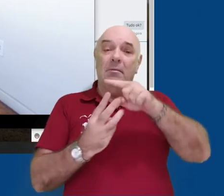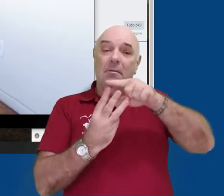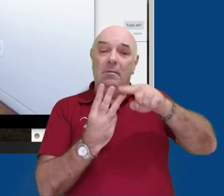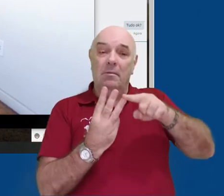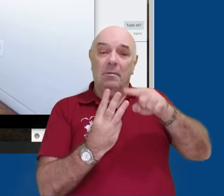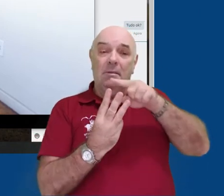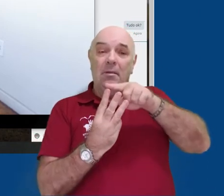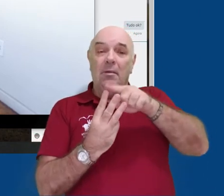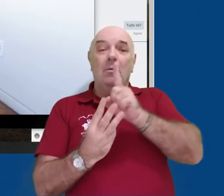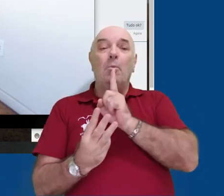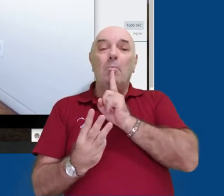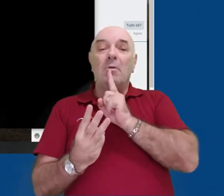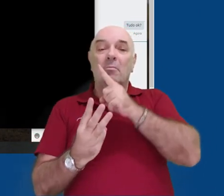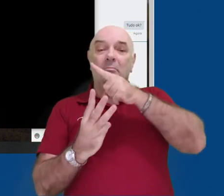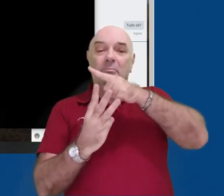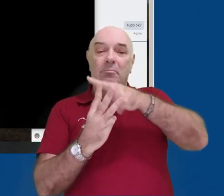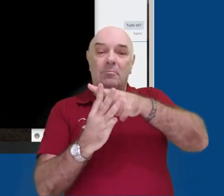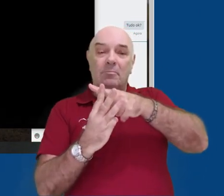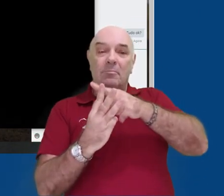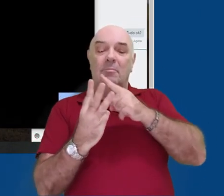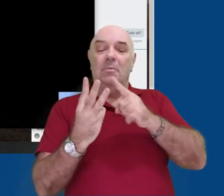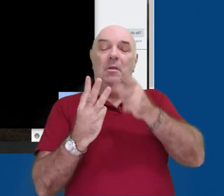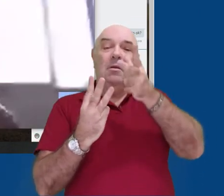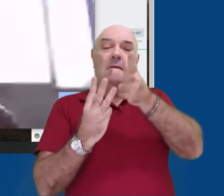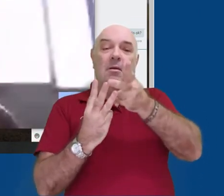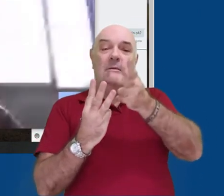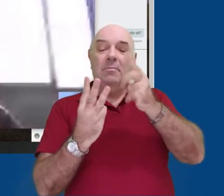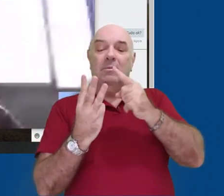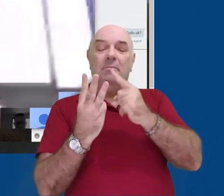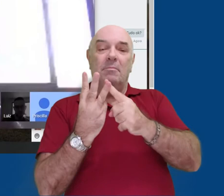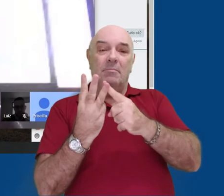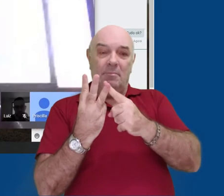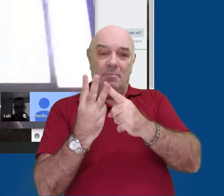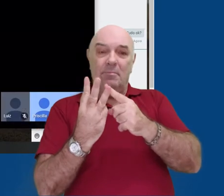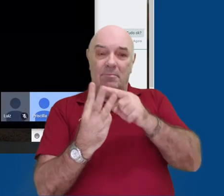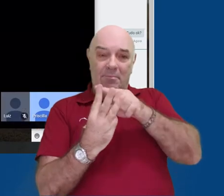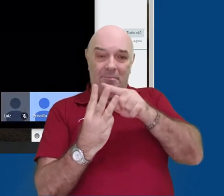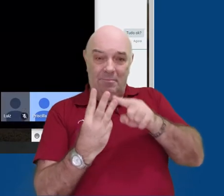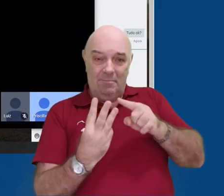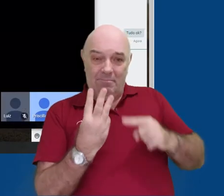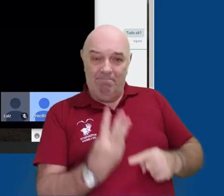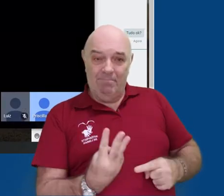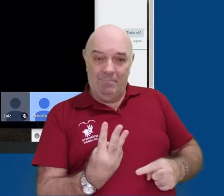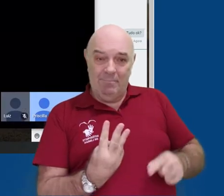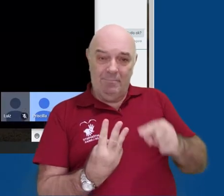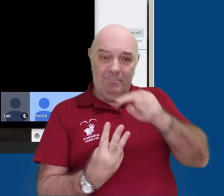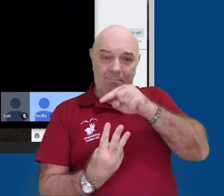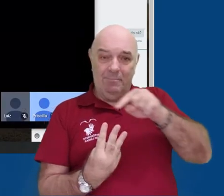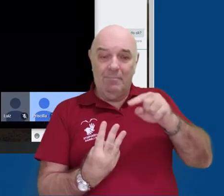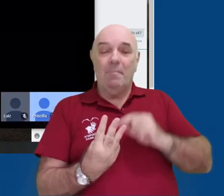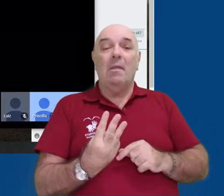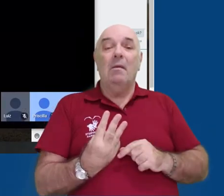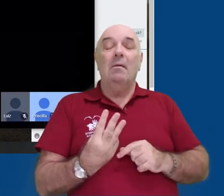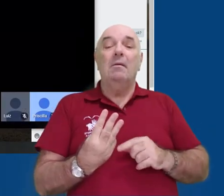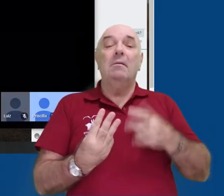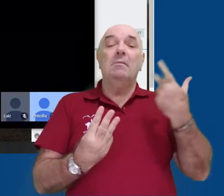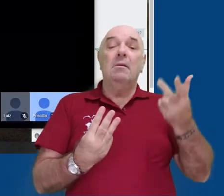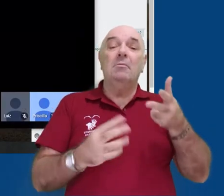desligar o seu microfone e sua câmera se quiser, nos ícones correspondentes no centro inferior da tela.